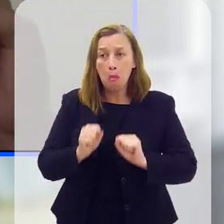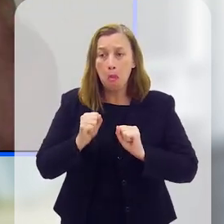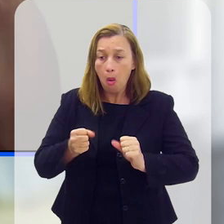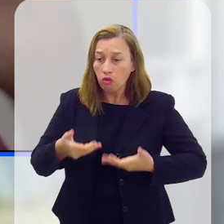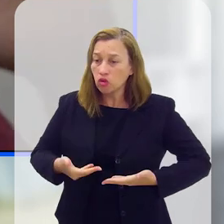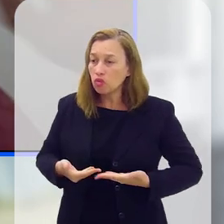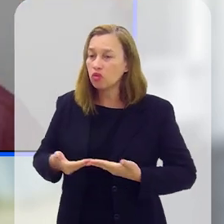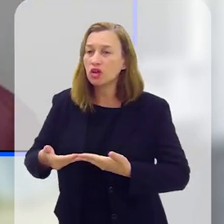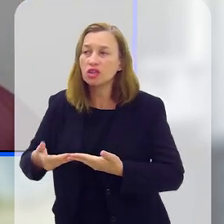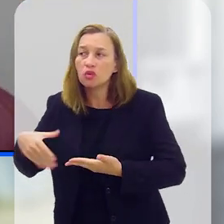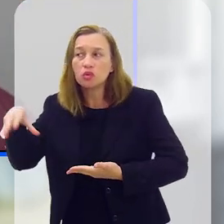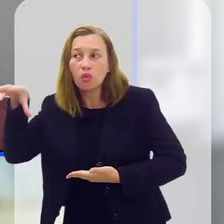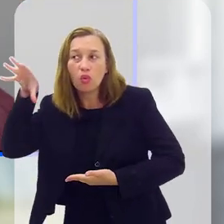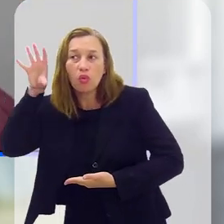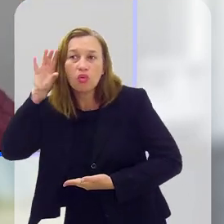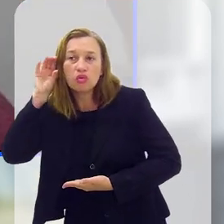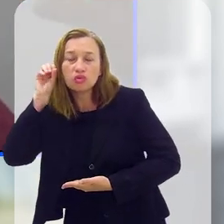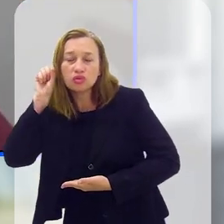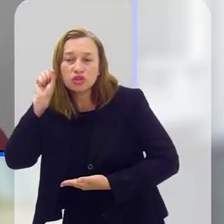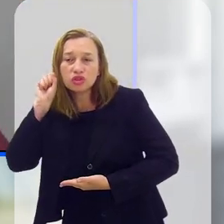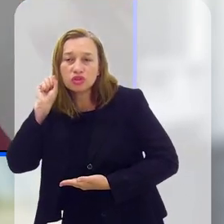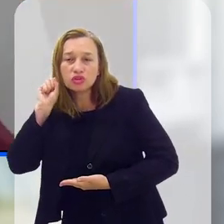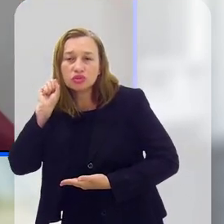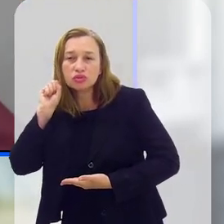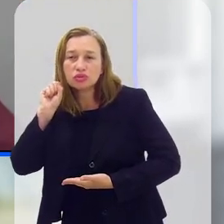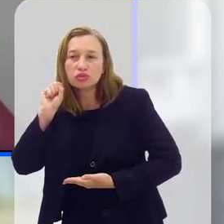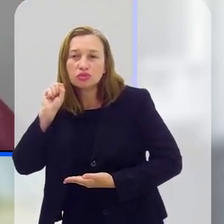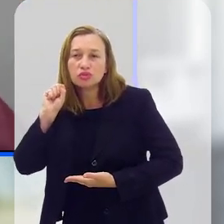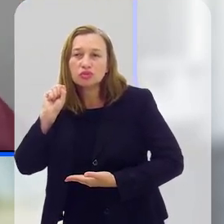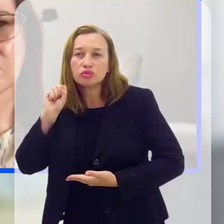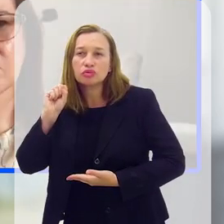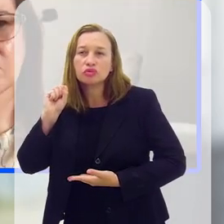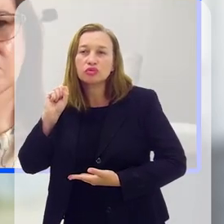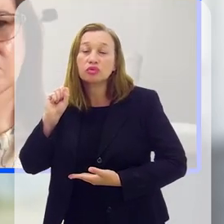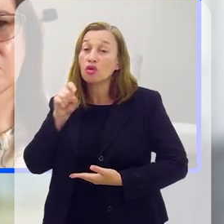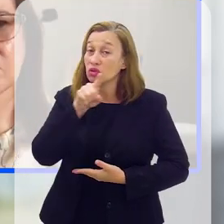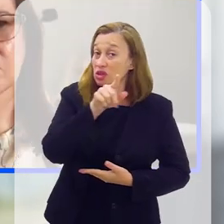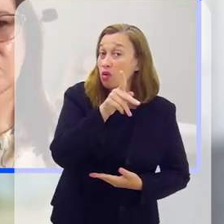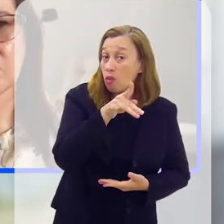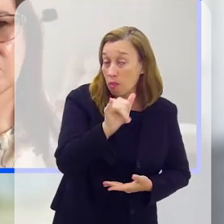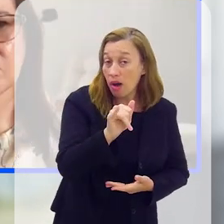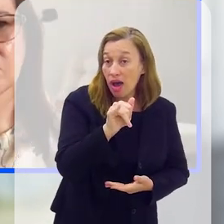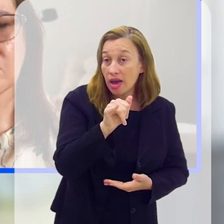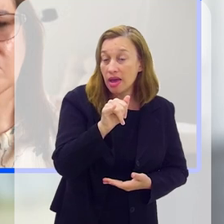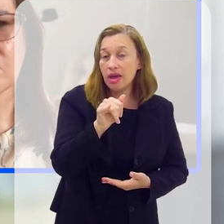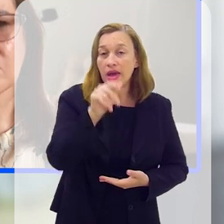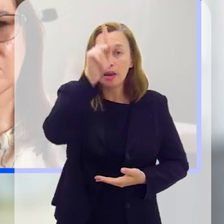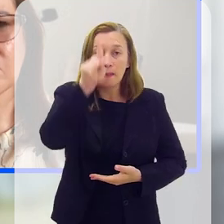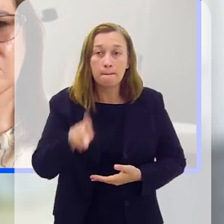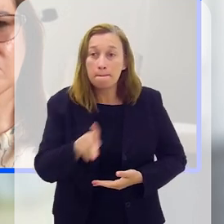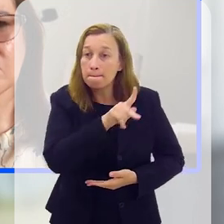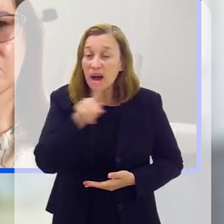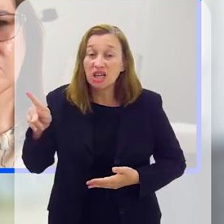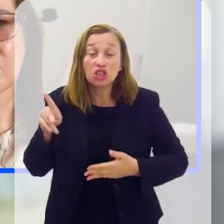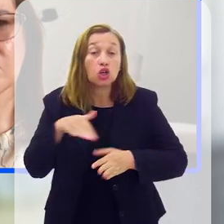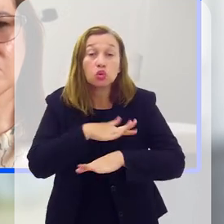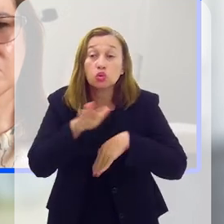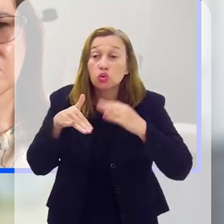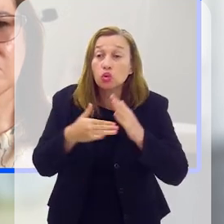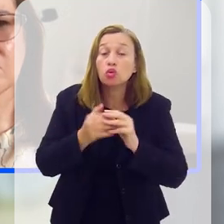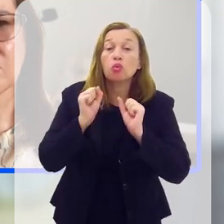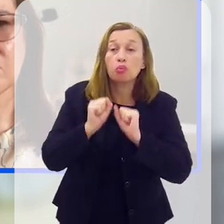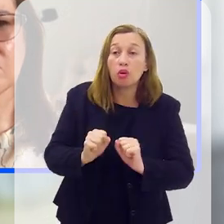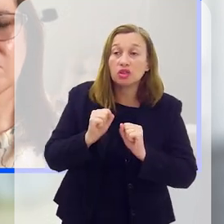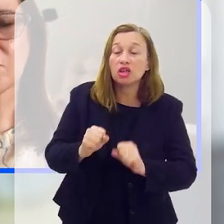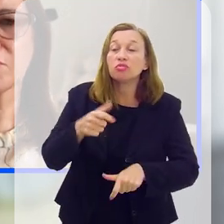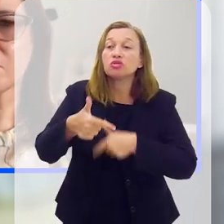também pode oferecer a sua escuta qualificada, empática. Você, como pai, você, como padre, enfim, todos